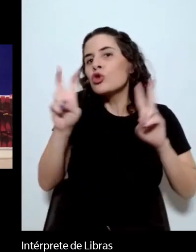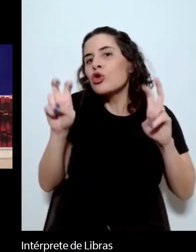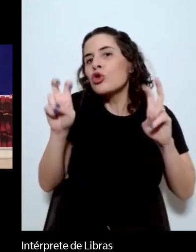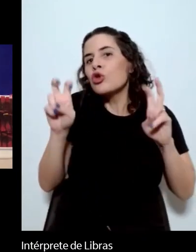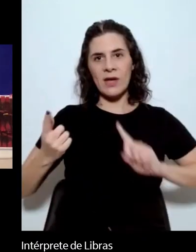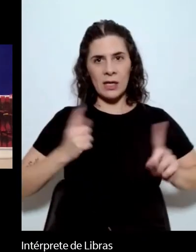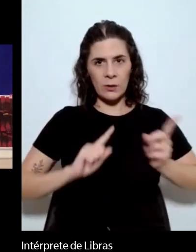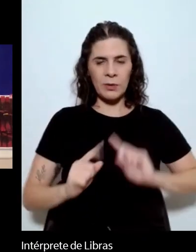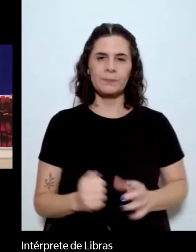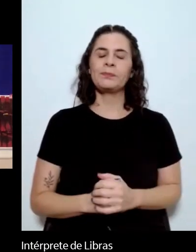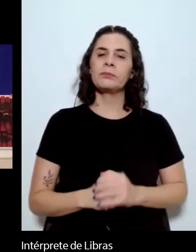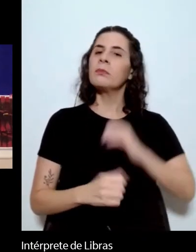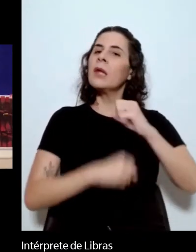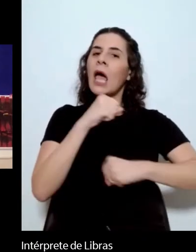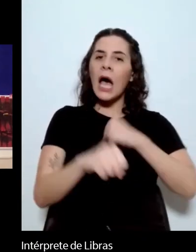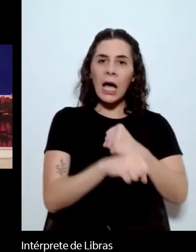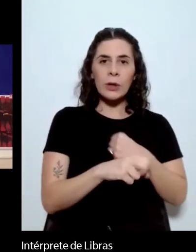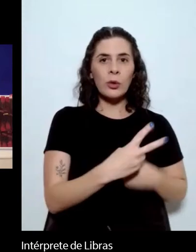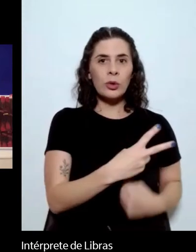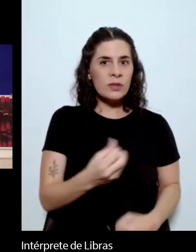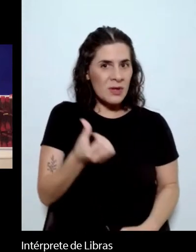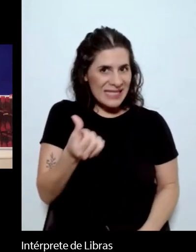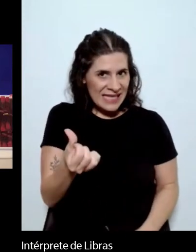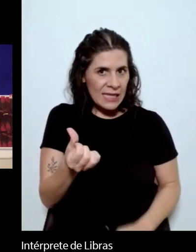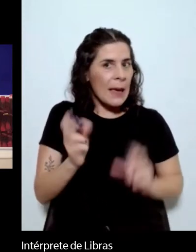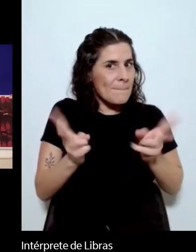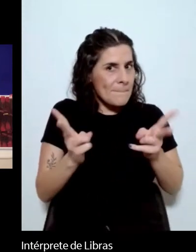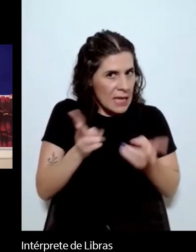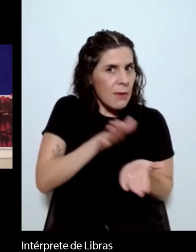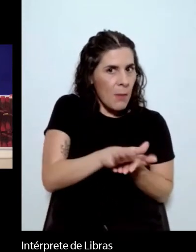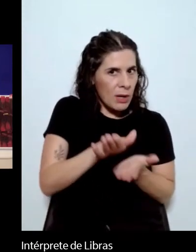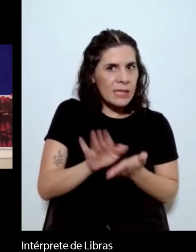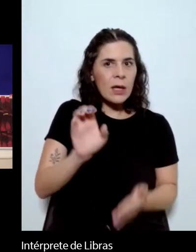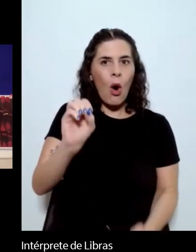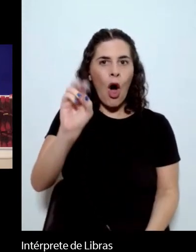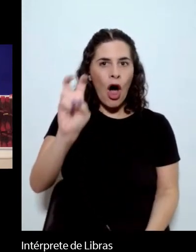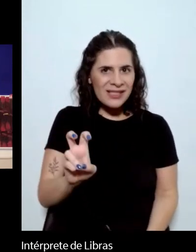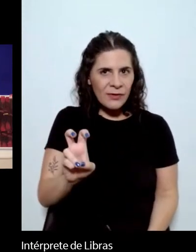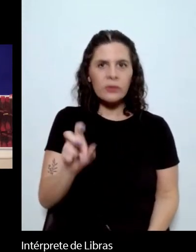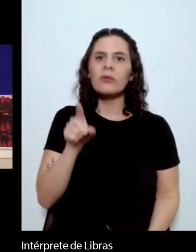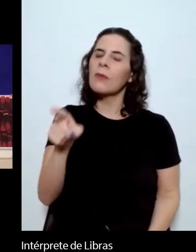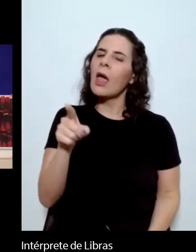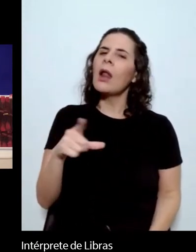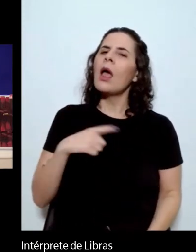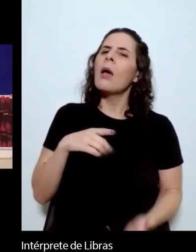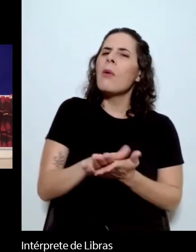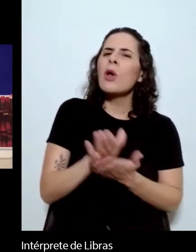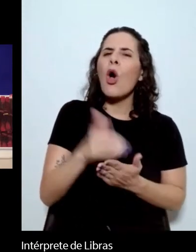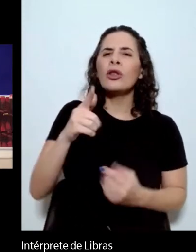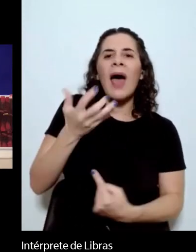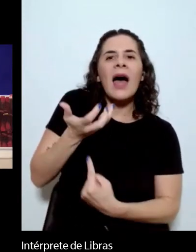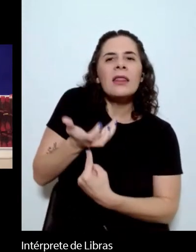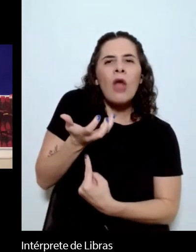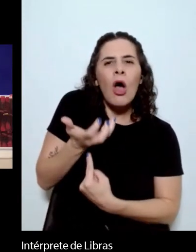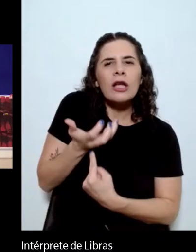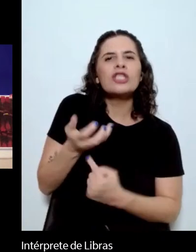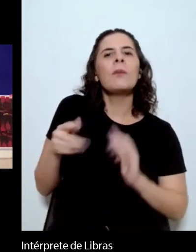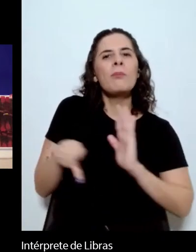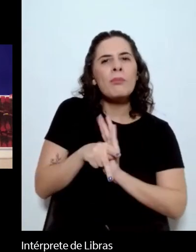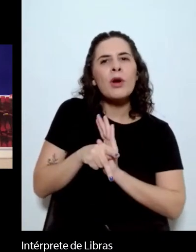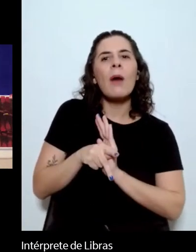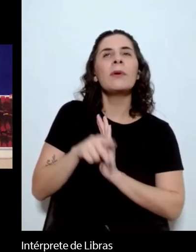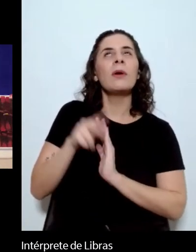também pela Oxford University Press, o professor David Jackson publicou uma importantíssima Oxford Anthology of the Brazilian Short